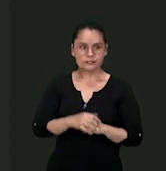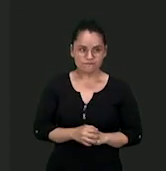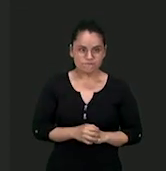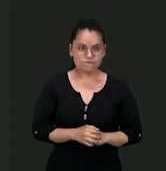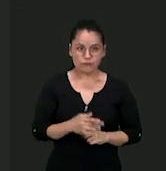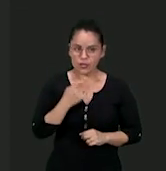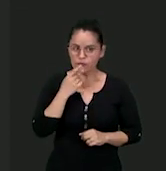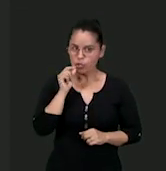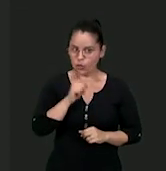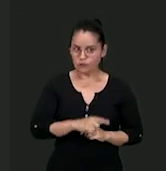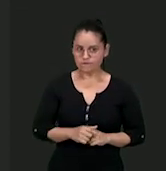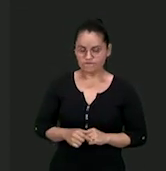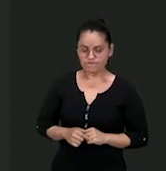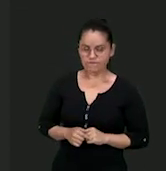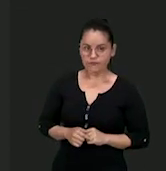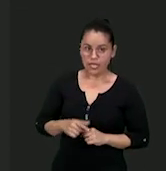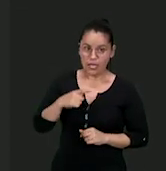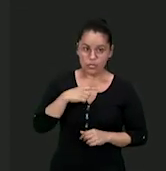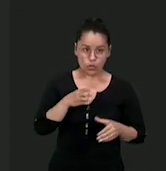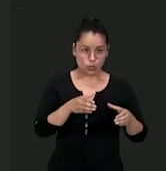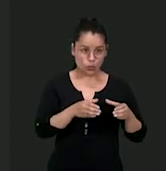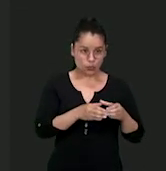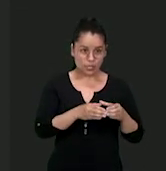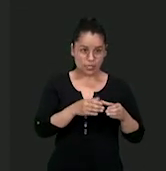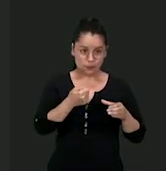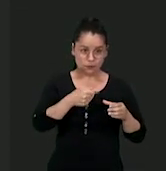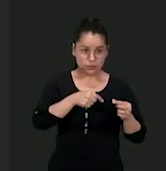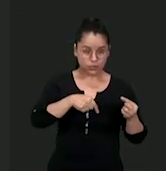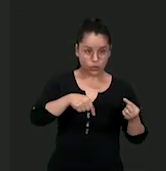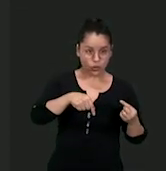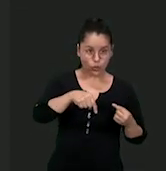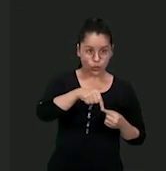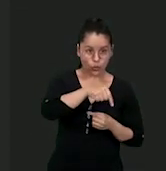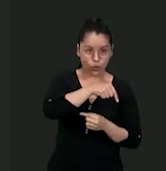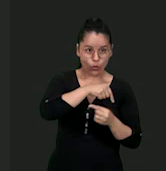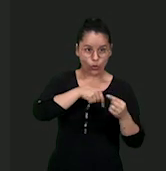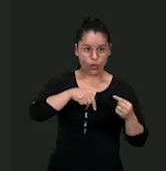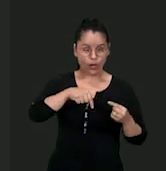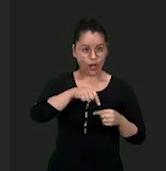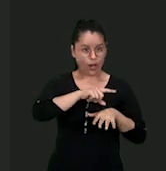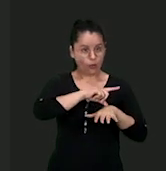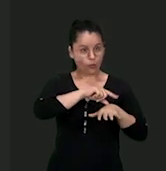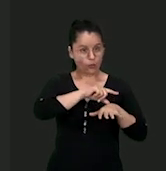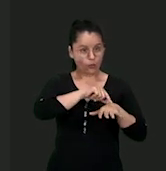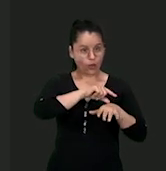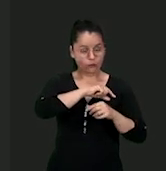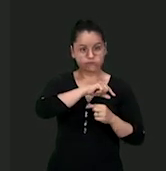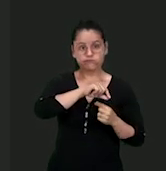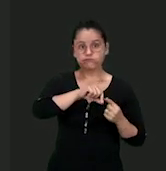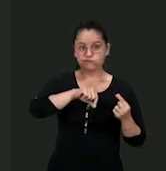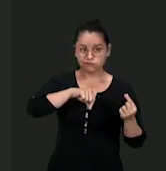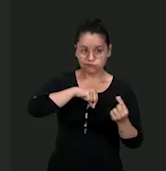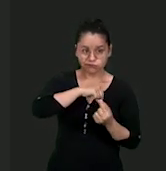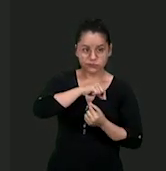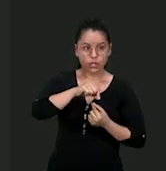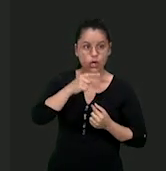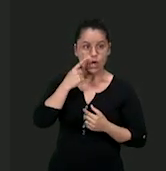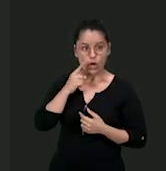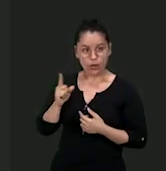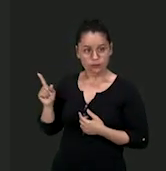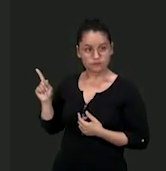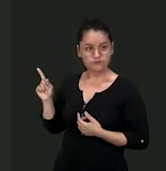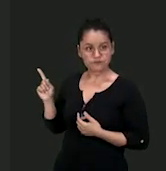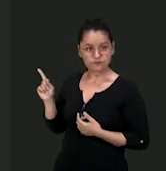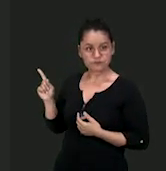diz que uma equipe tem que rodar no sentido horário, ou seja, no sentido do relógio, como vocês estão vendo aqui na